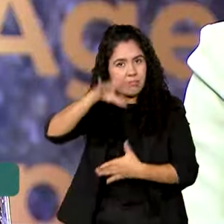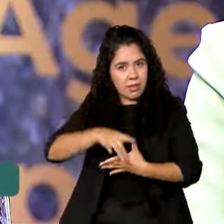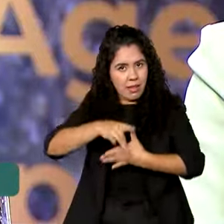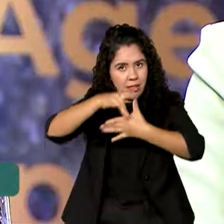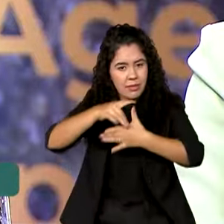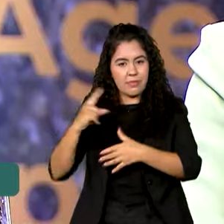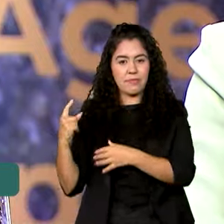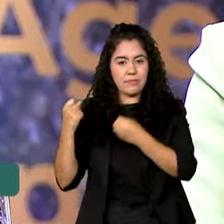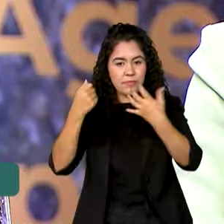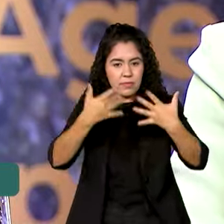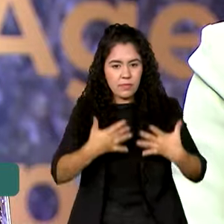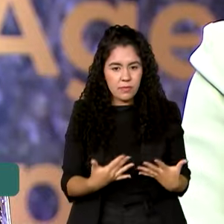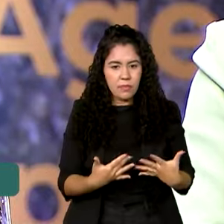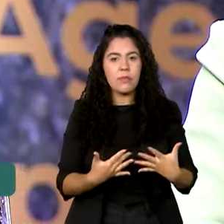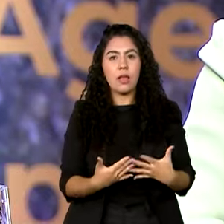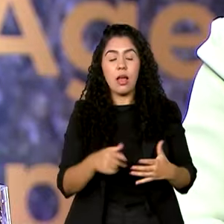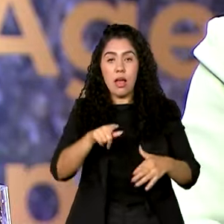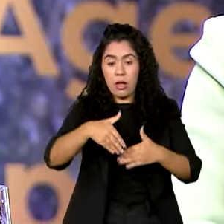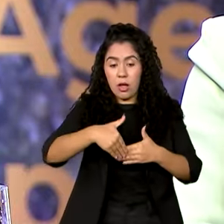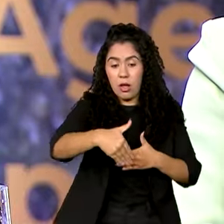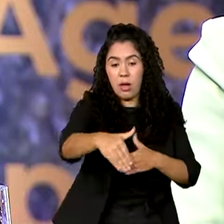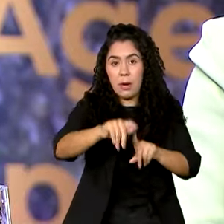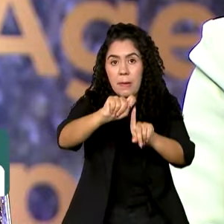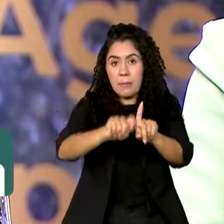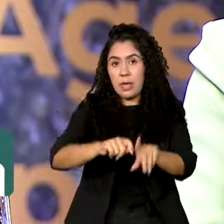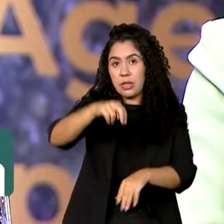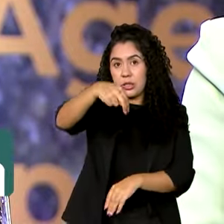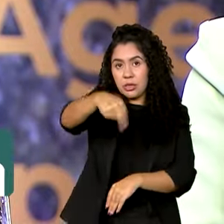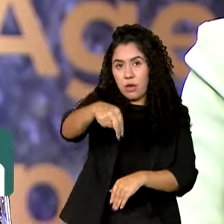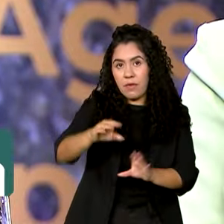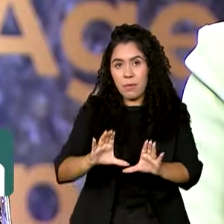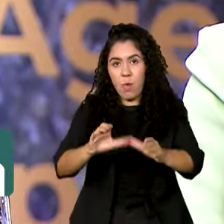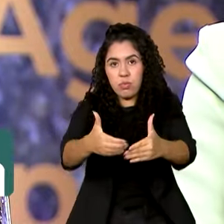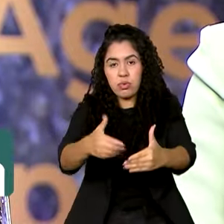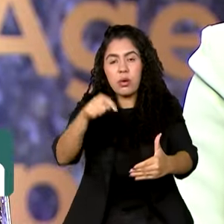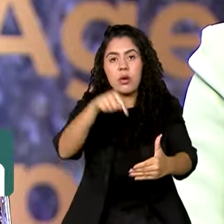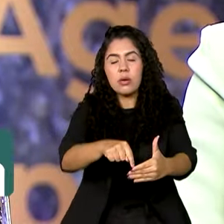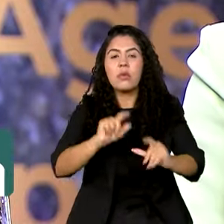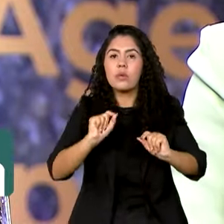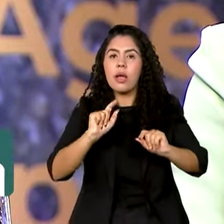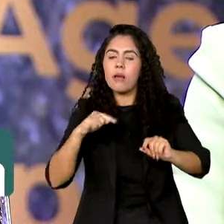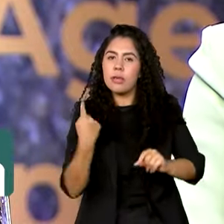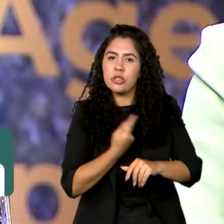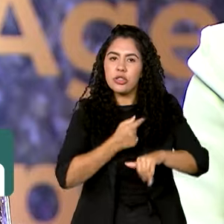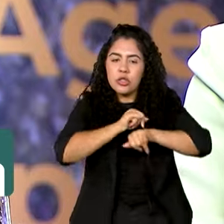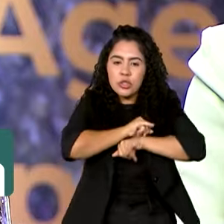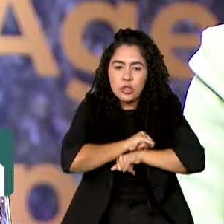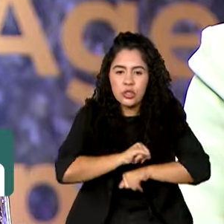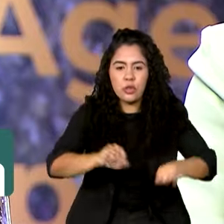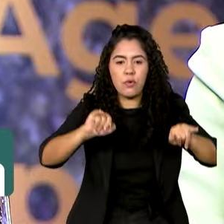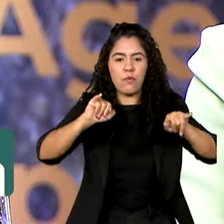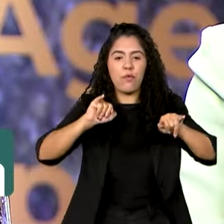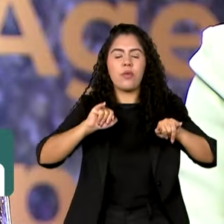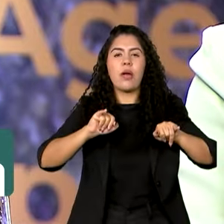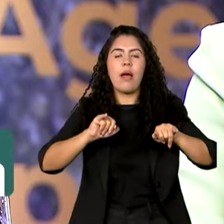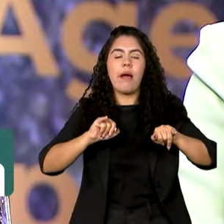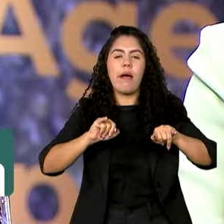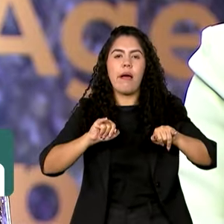Tentar chegar à cúpula em novembro com algum anúncio, alguma semente de um pequeno